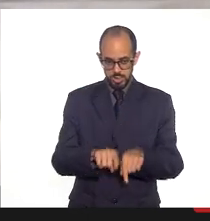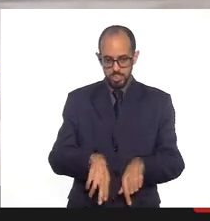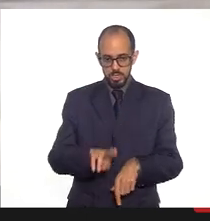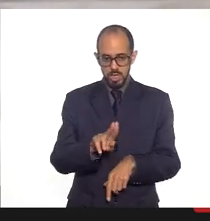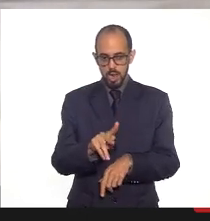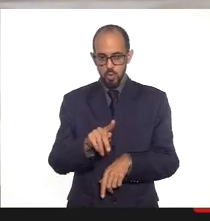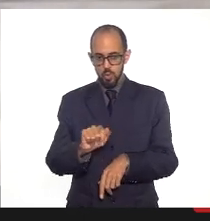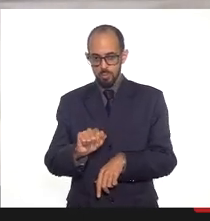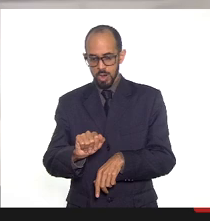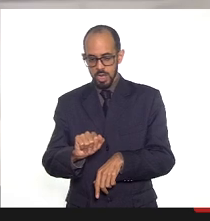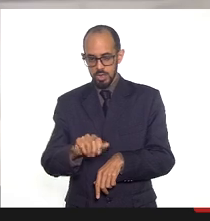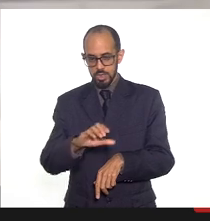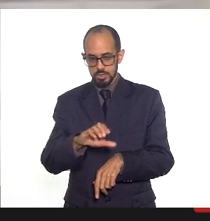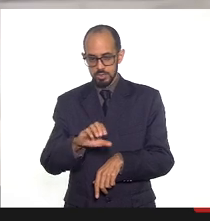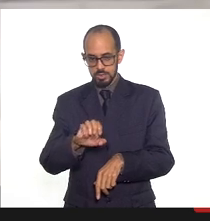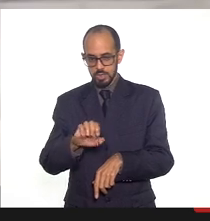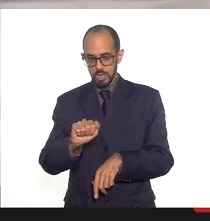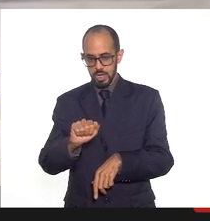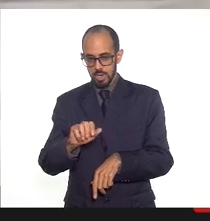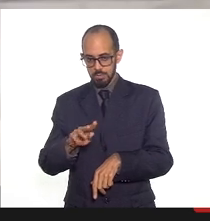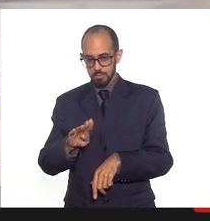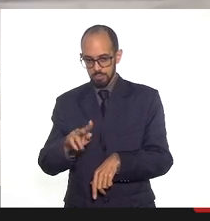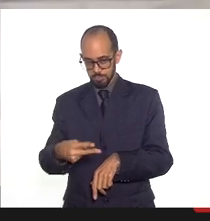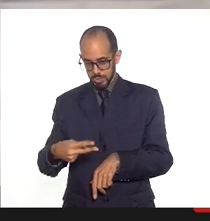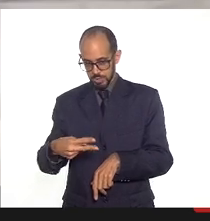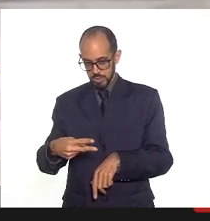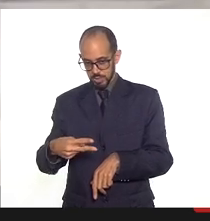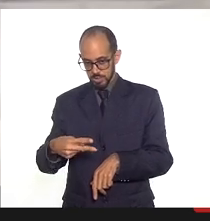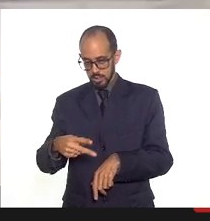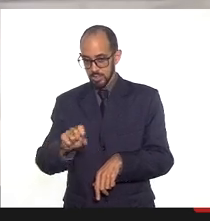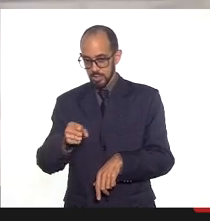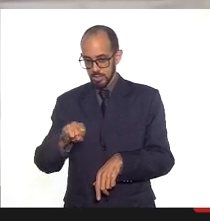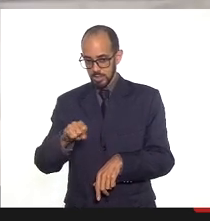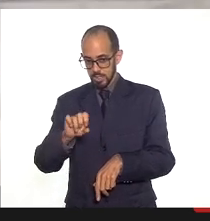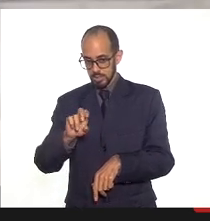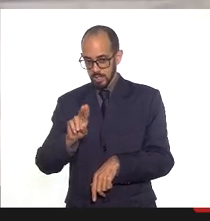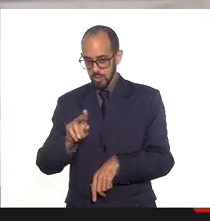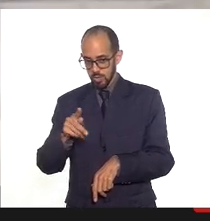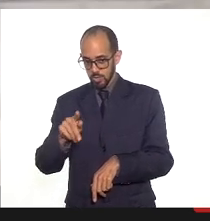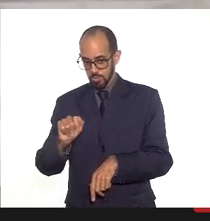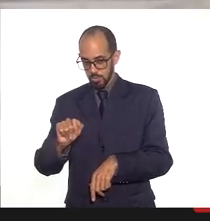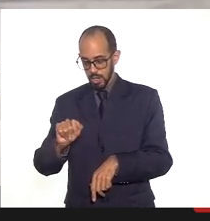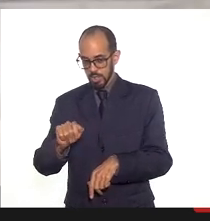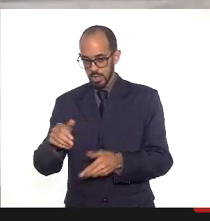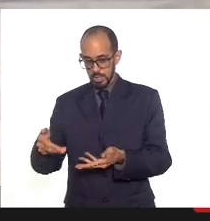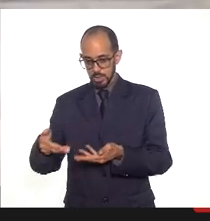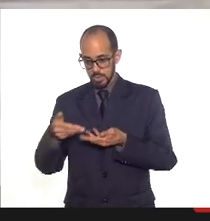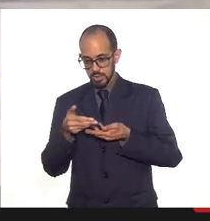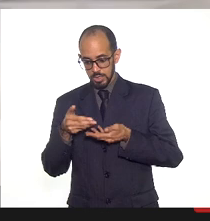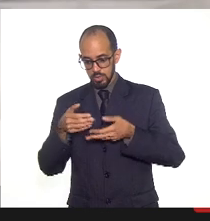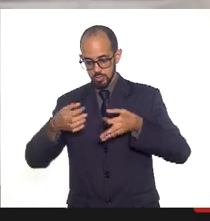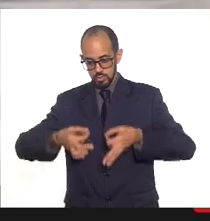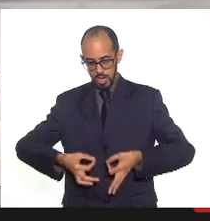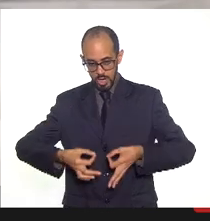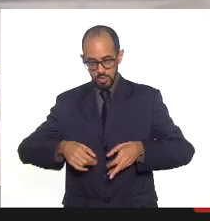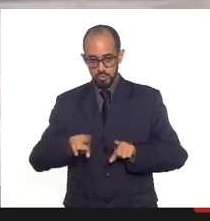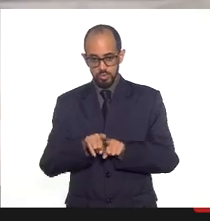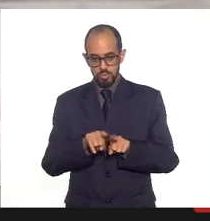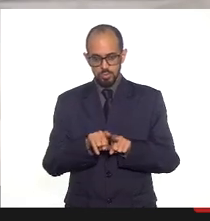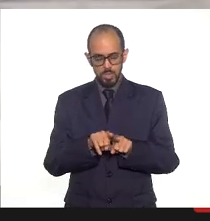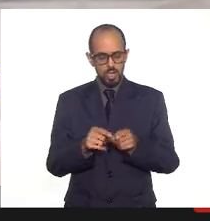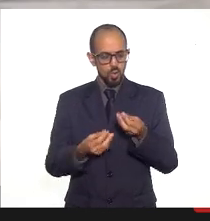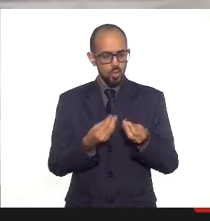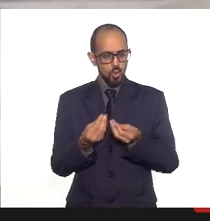CEAP. Se essa UPA está atendendo perfeitamente, e como é que está a